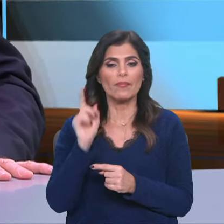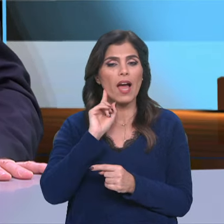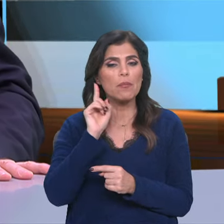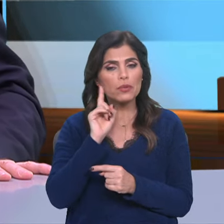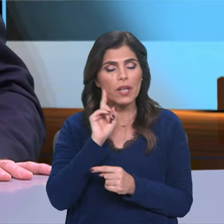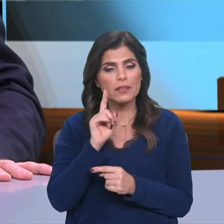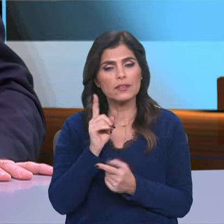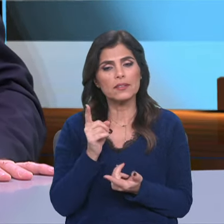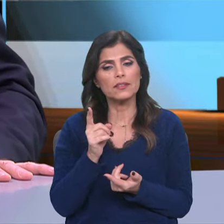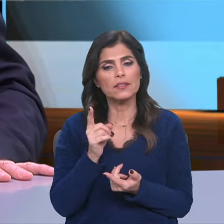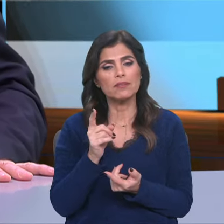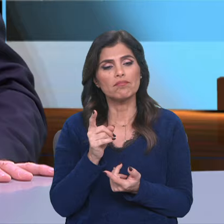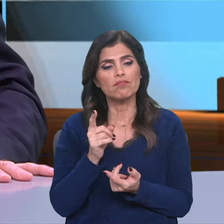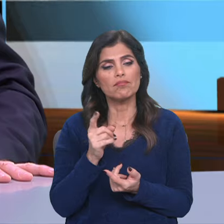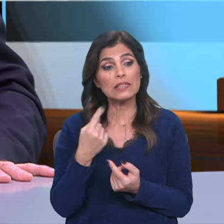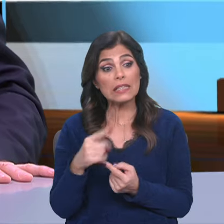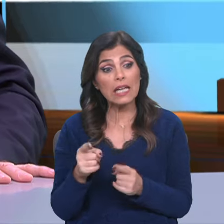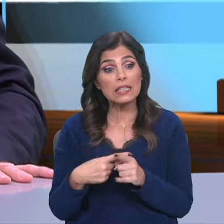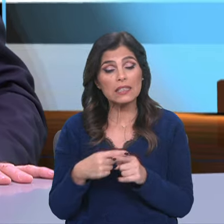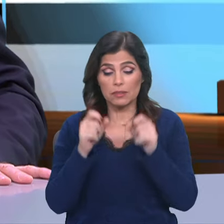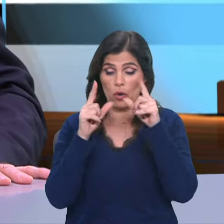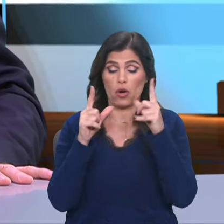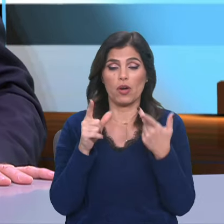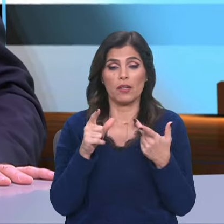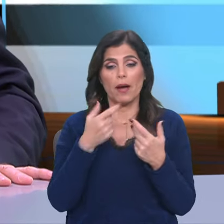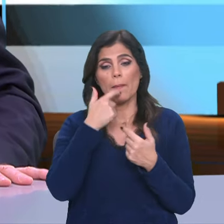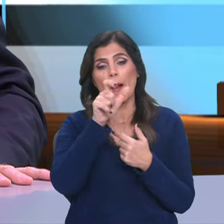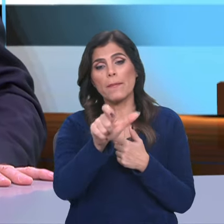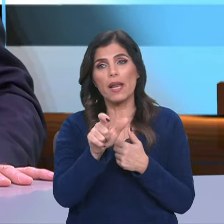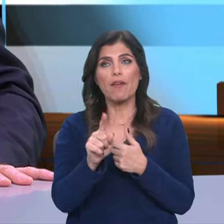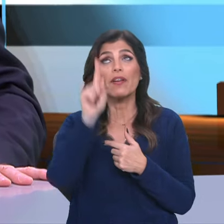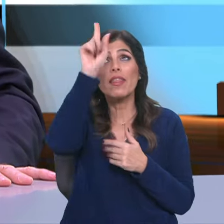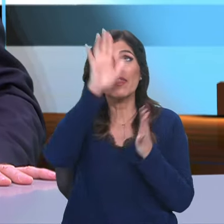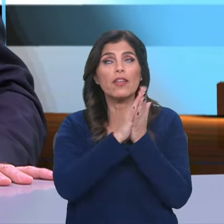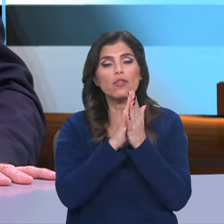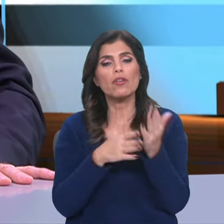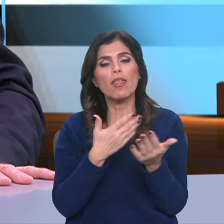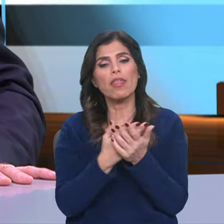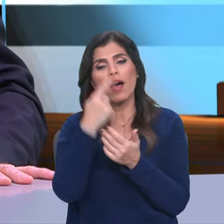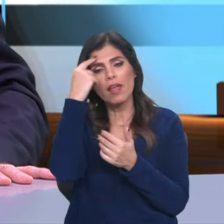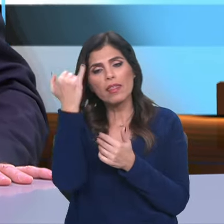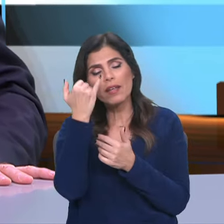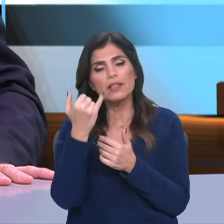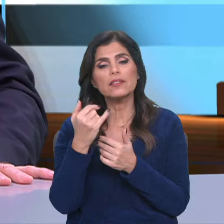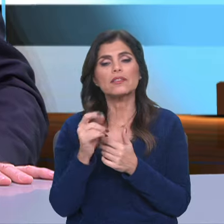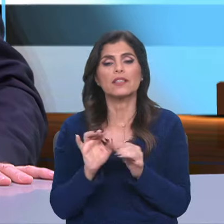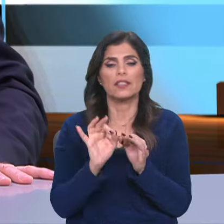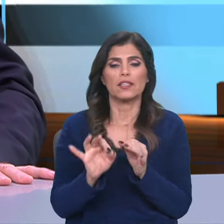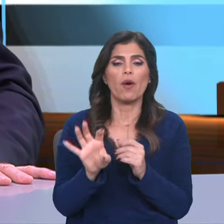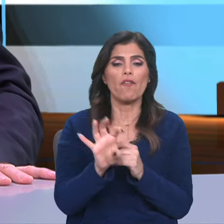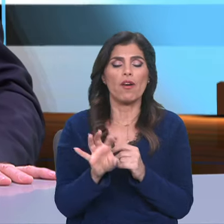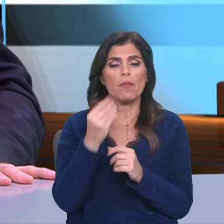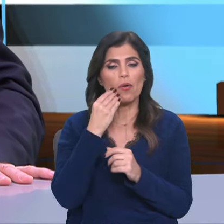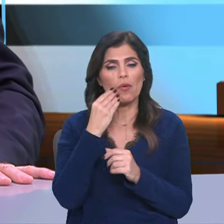despertarmos o interesse para que, realmente, a Palavra de Deus se torne inspiradora, devido a como foi, em séculos,